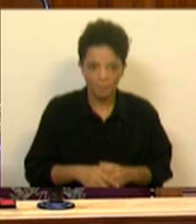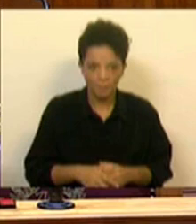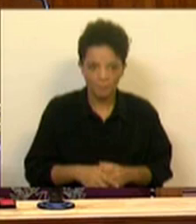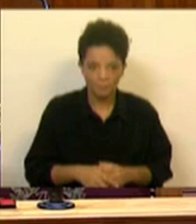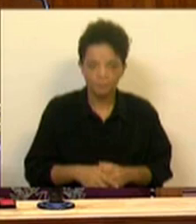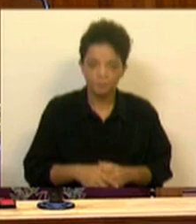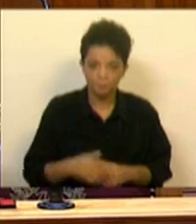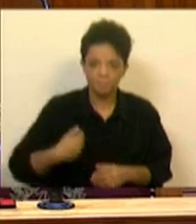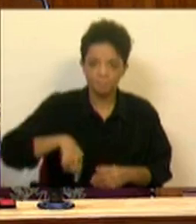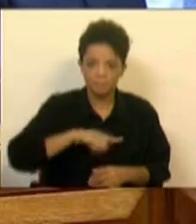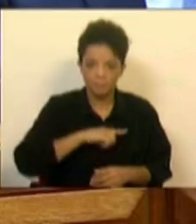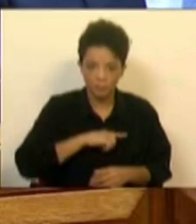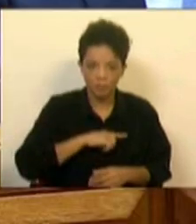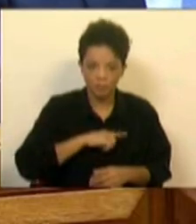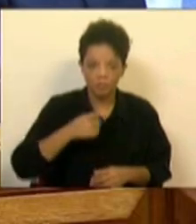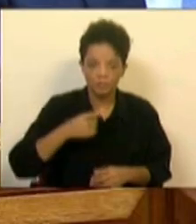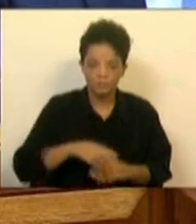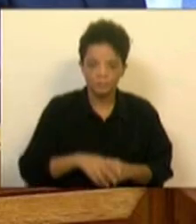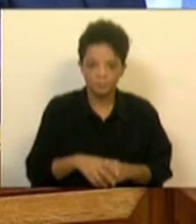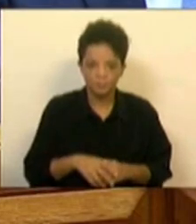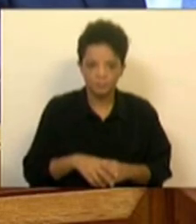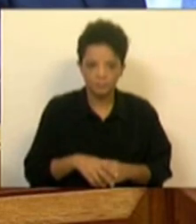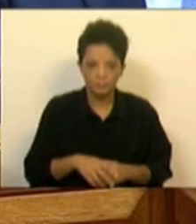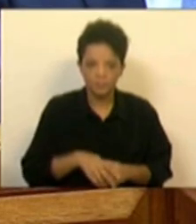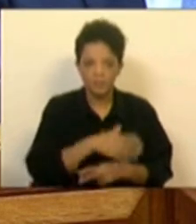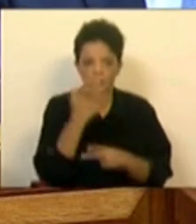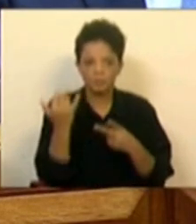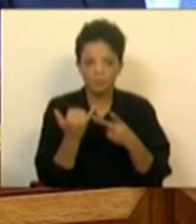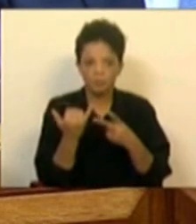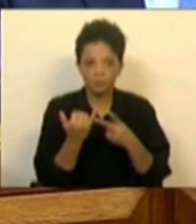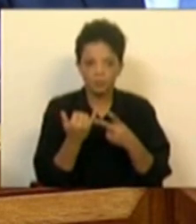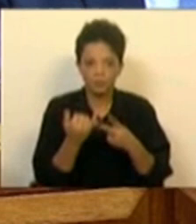E o que estamos a fazer é corrigir. Em segundo lugar,